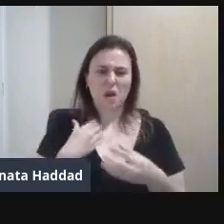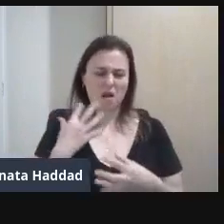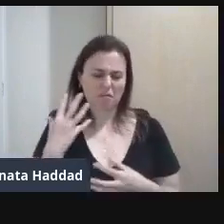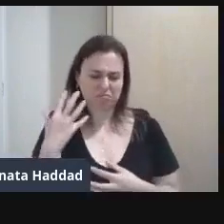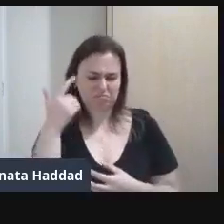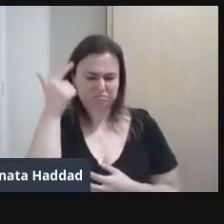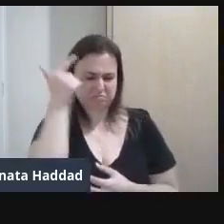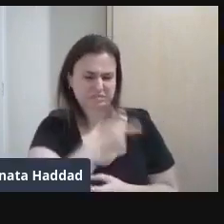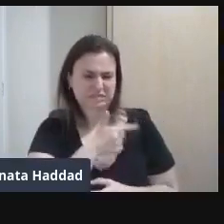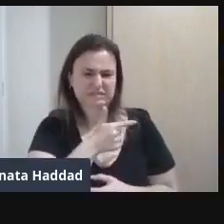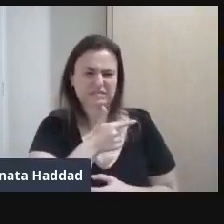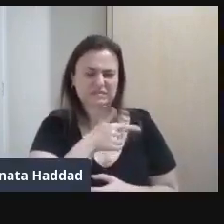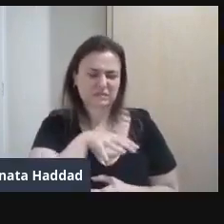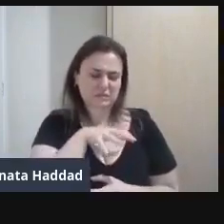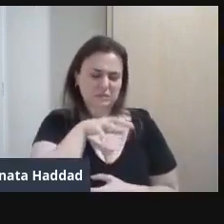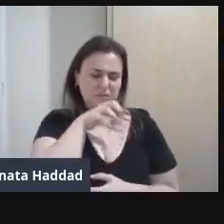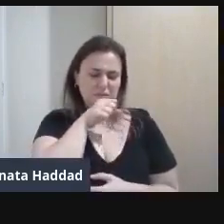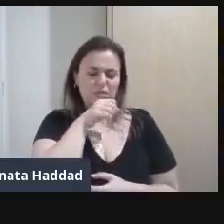chama Verdade